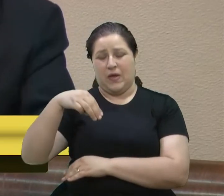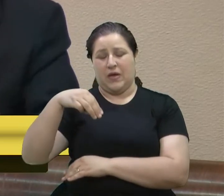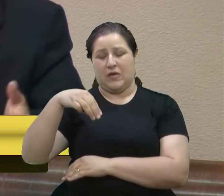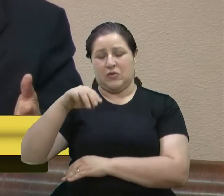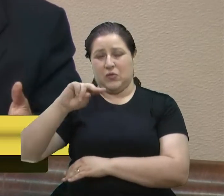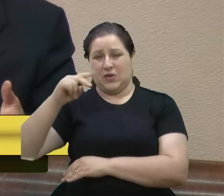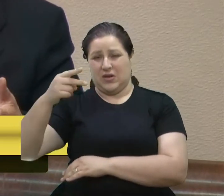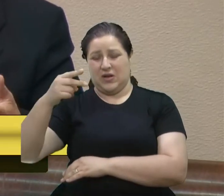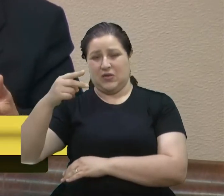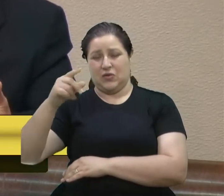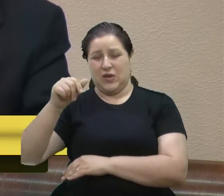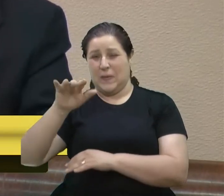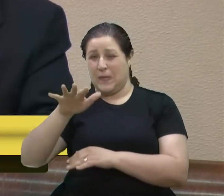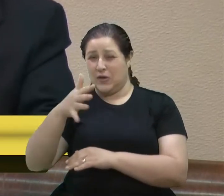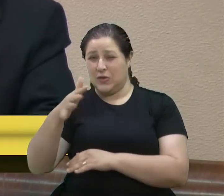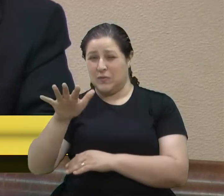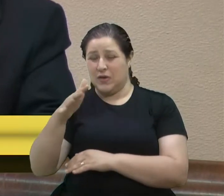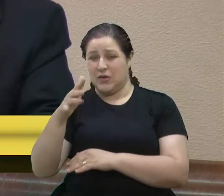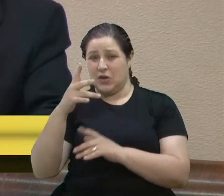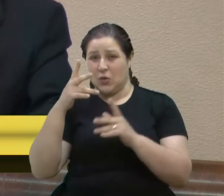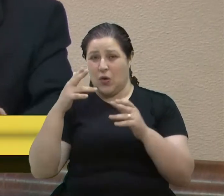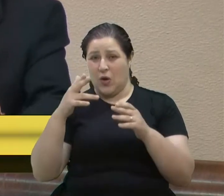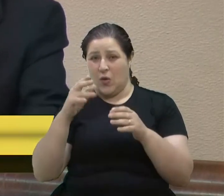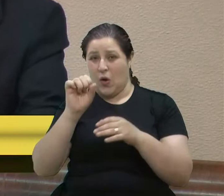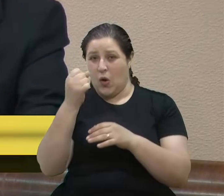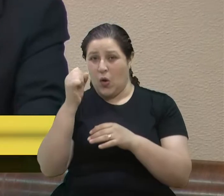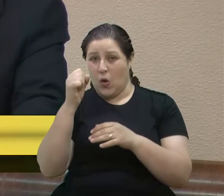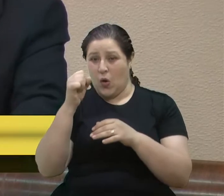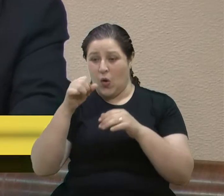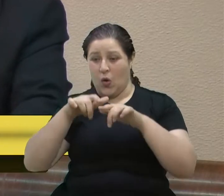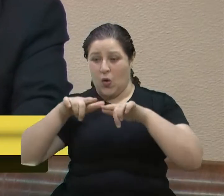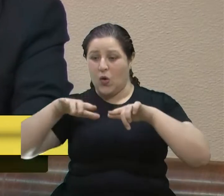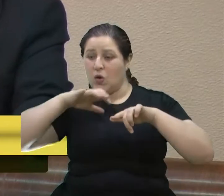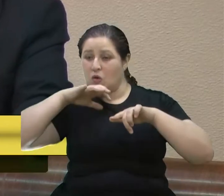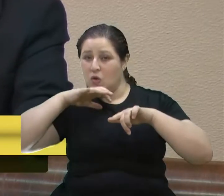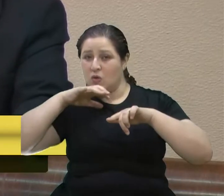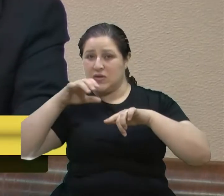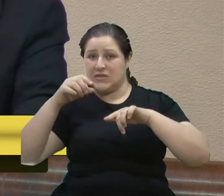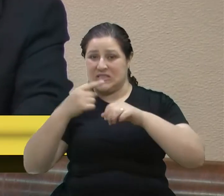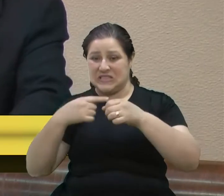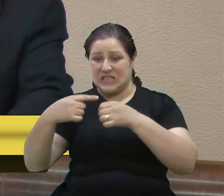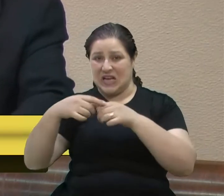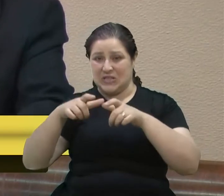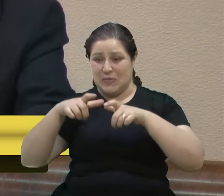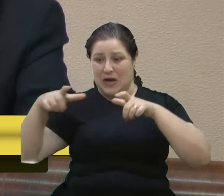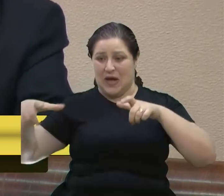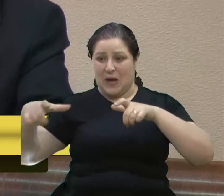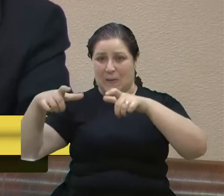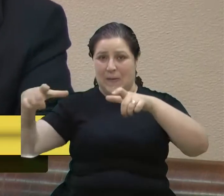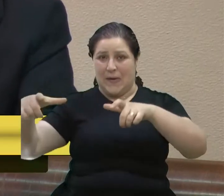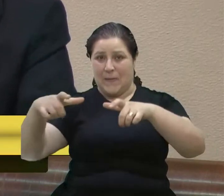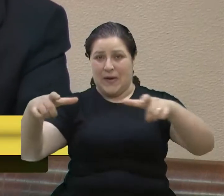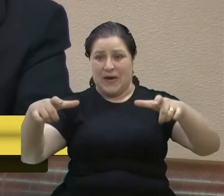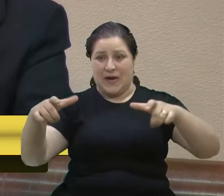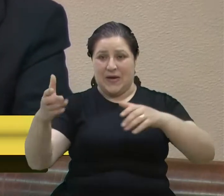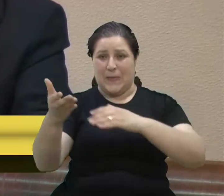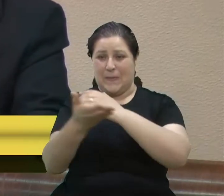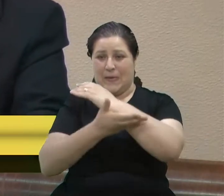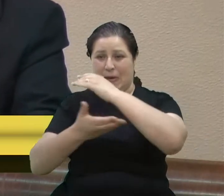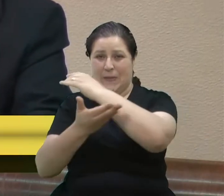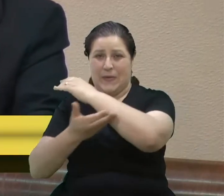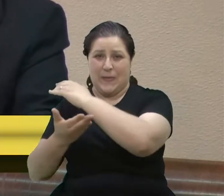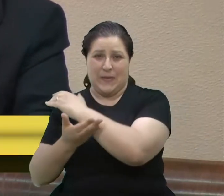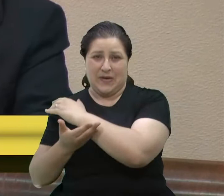e se espera e a desculpa e a justificativa seria para